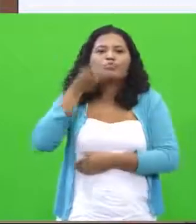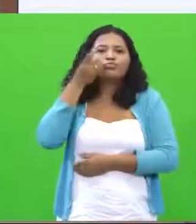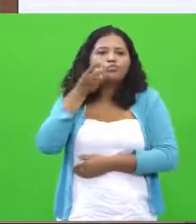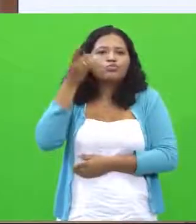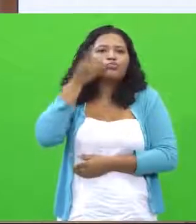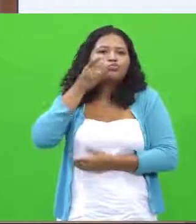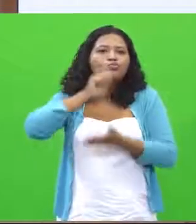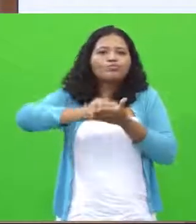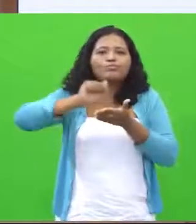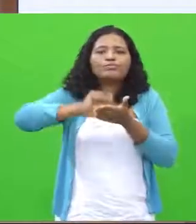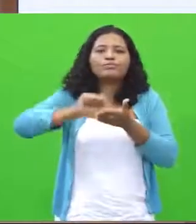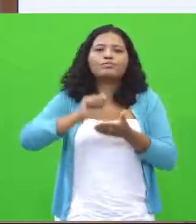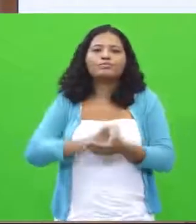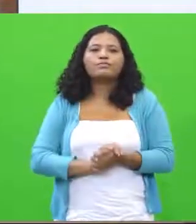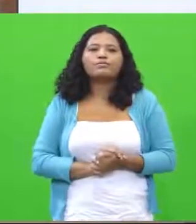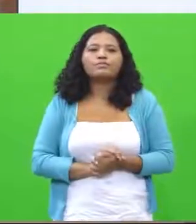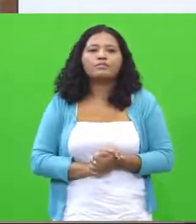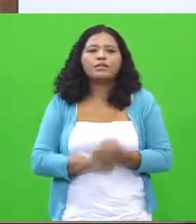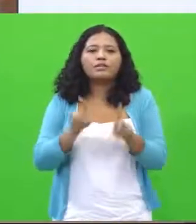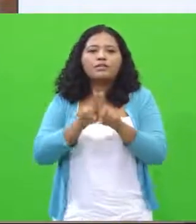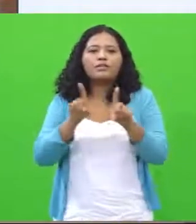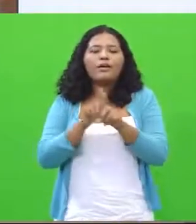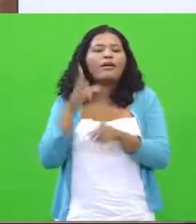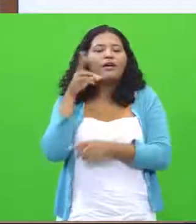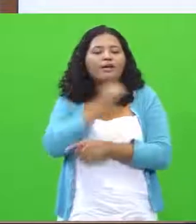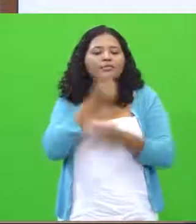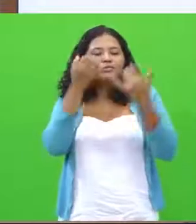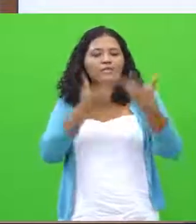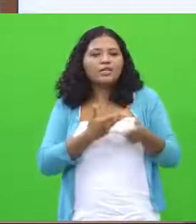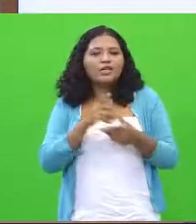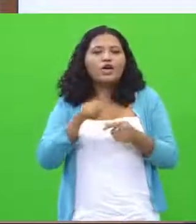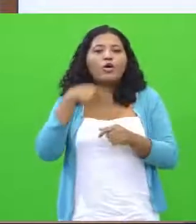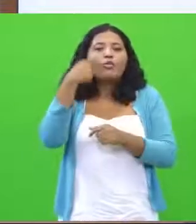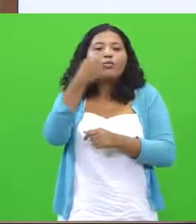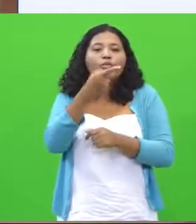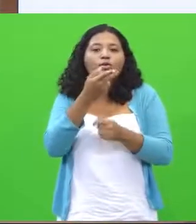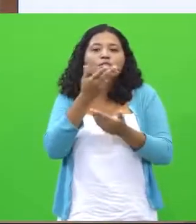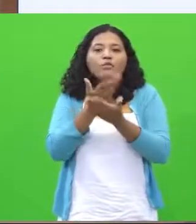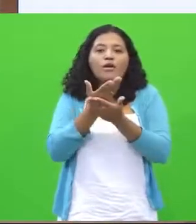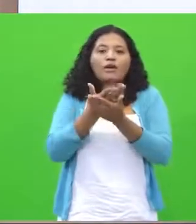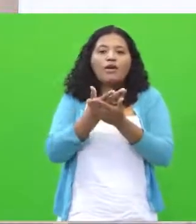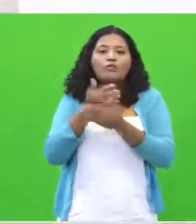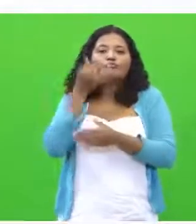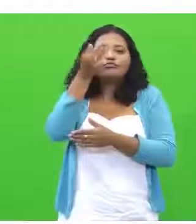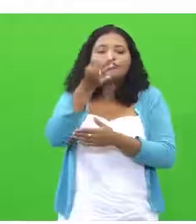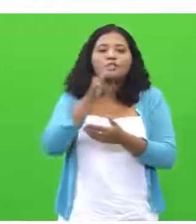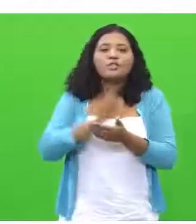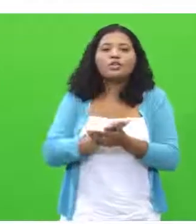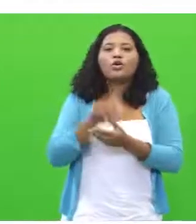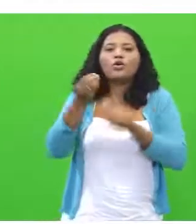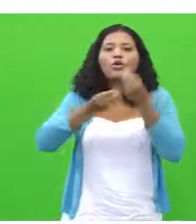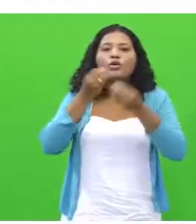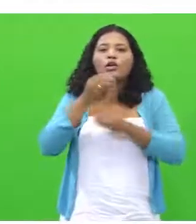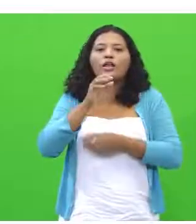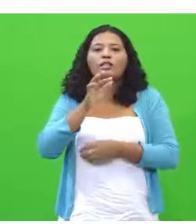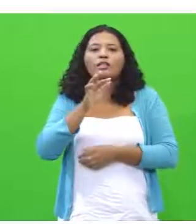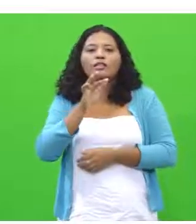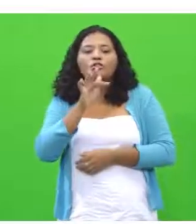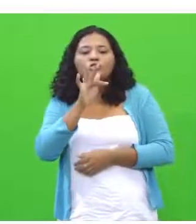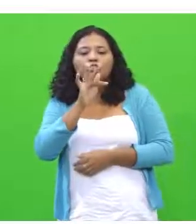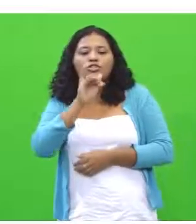Tá bom? E, rapidamente, nós temos para a próxima aula a competência 2, que vai tratar da tipologia textual,